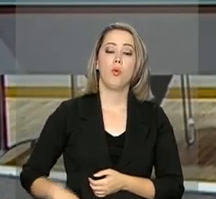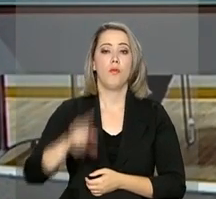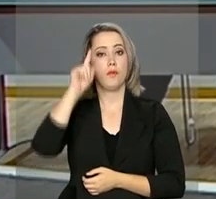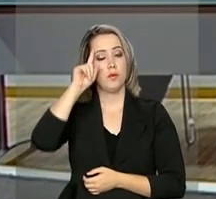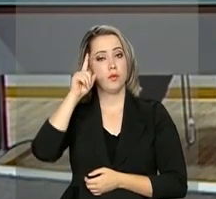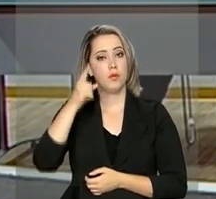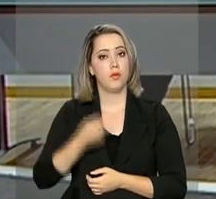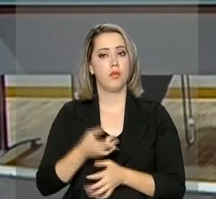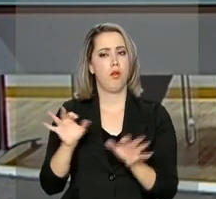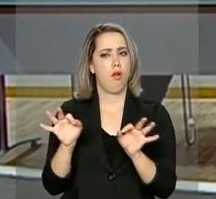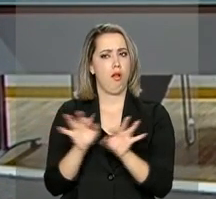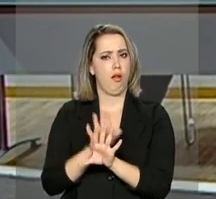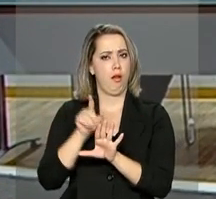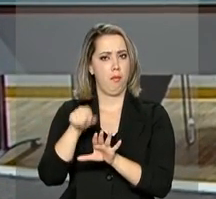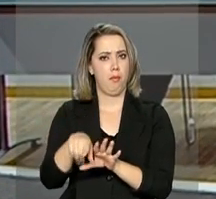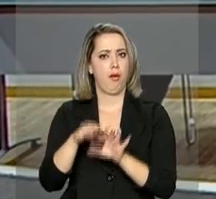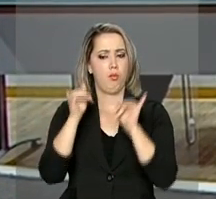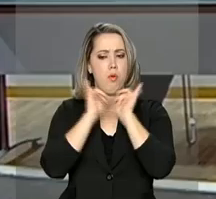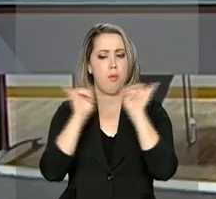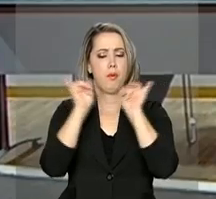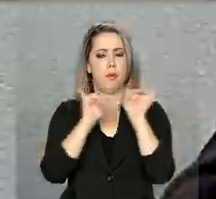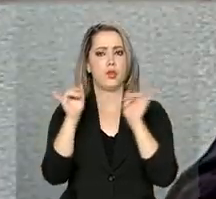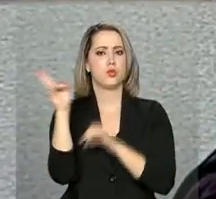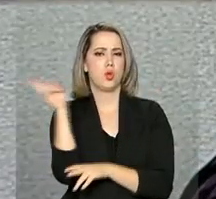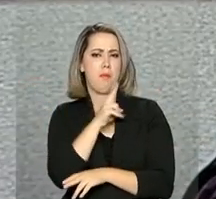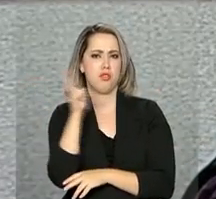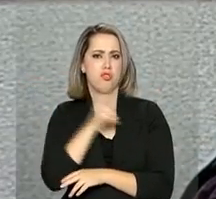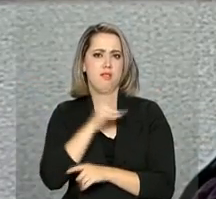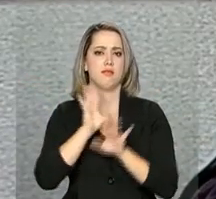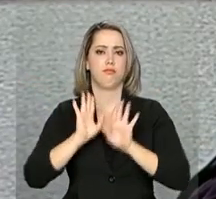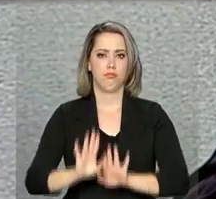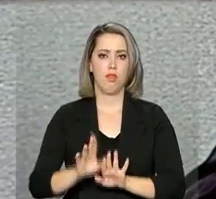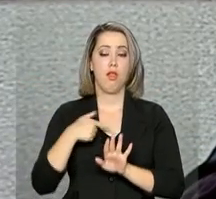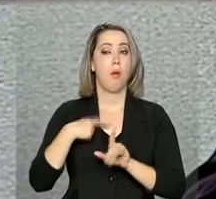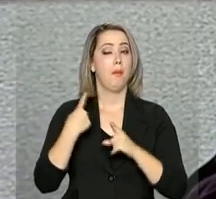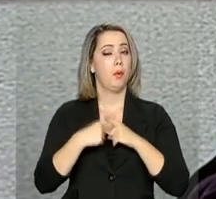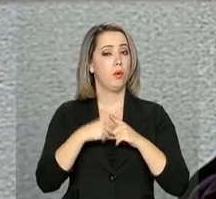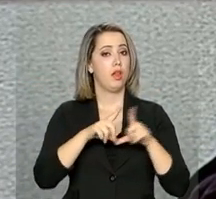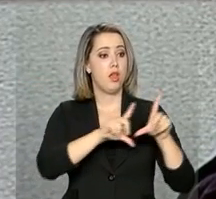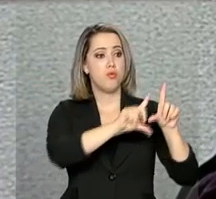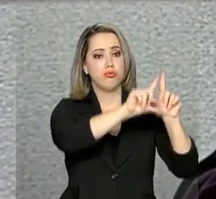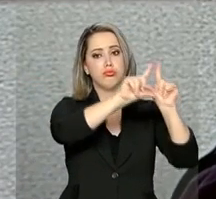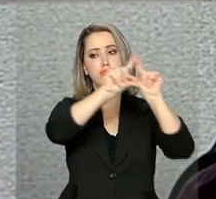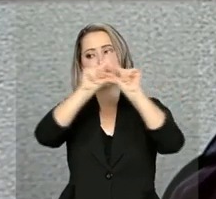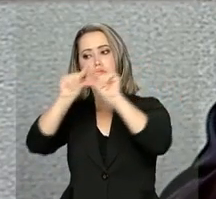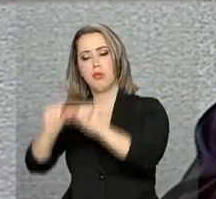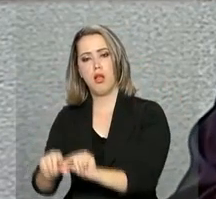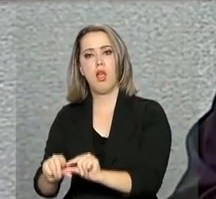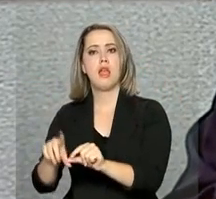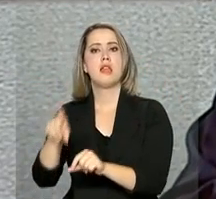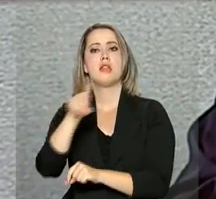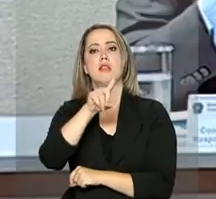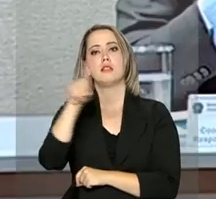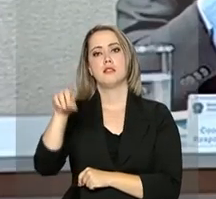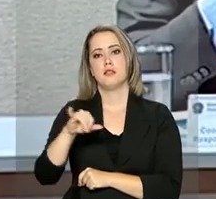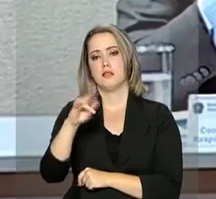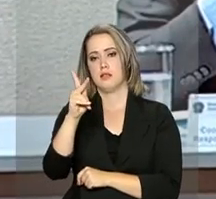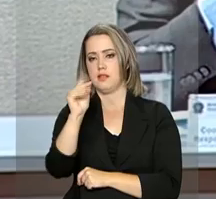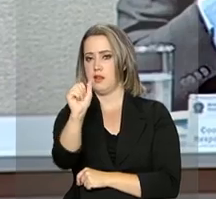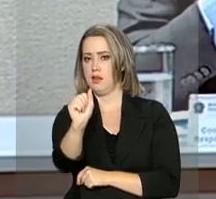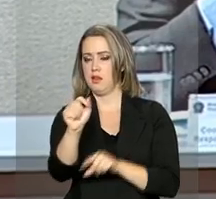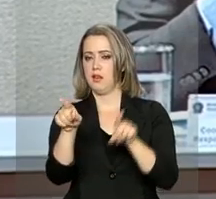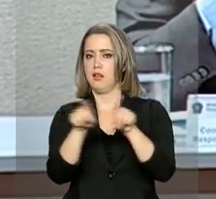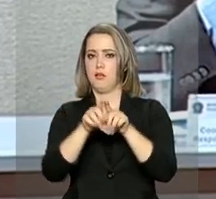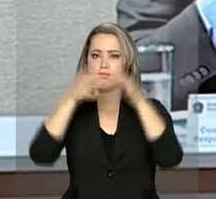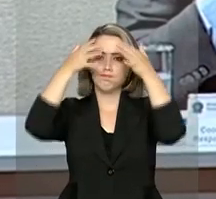fim ao estado de emergência, após registrar queda nos casos de Zika e microcefalia em todo o país, e seis